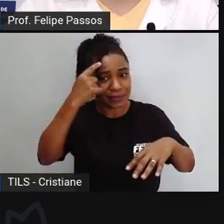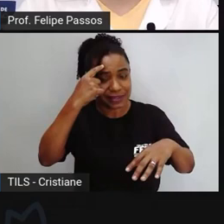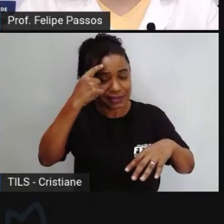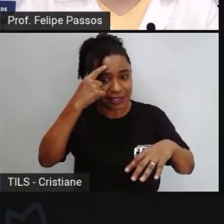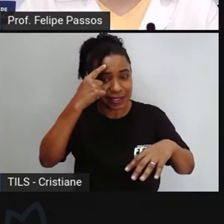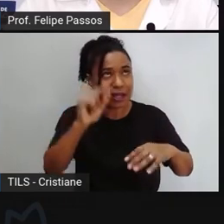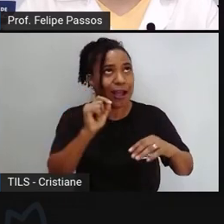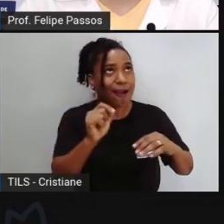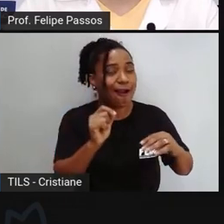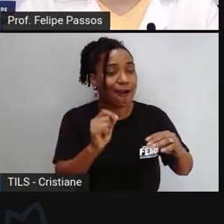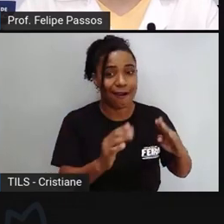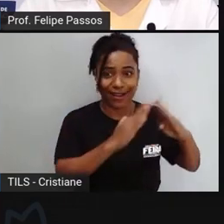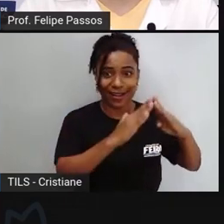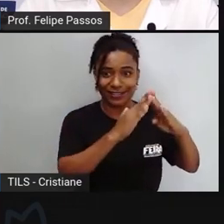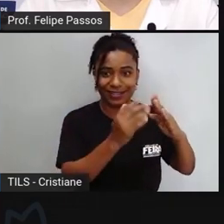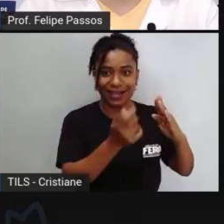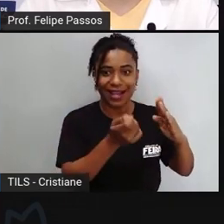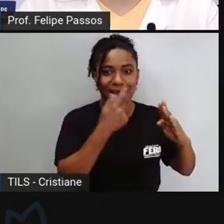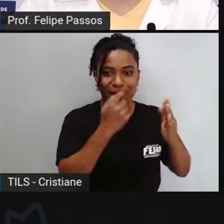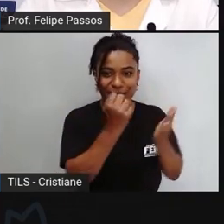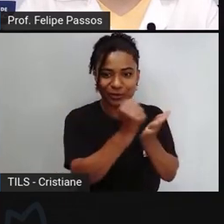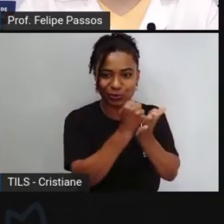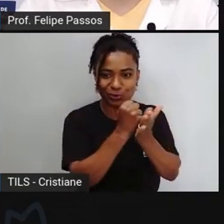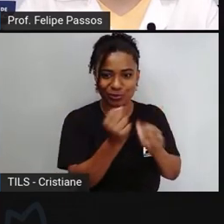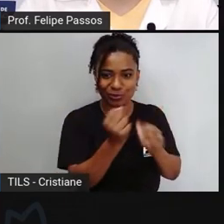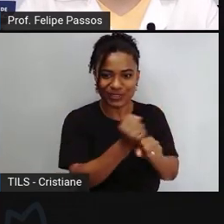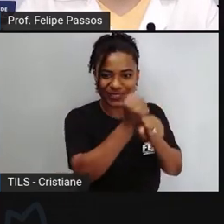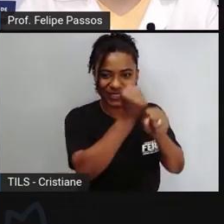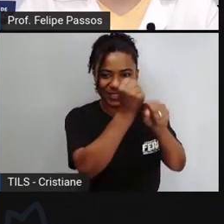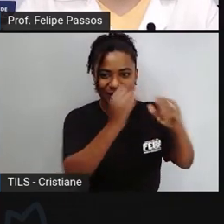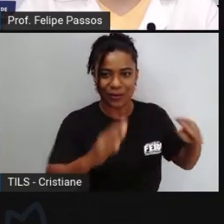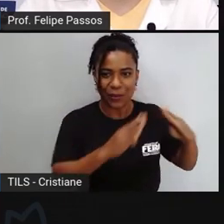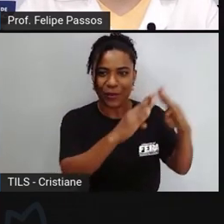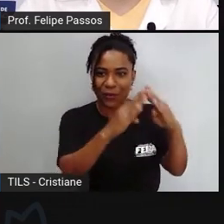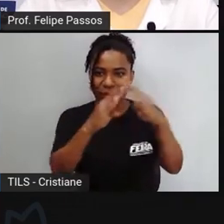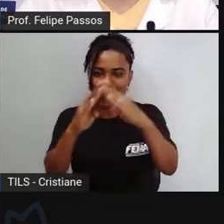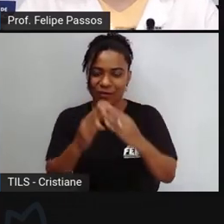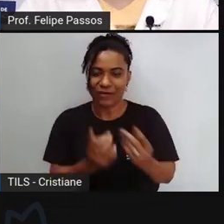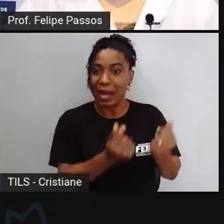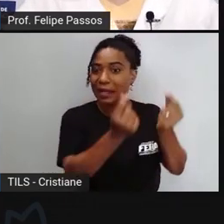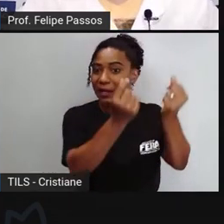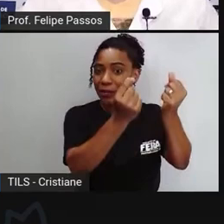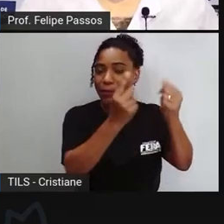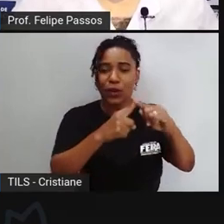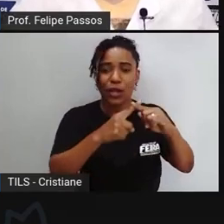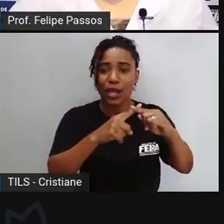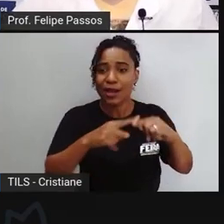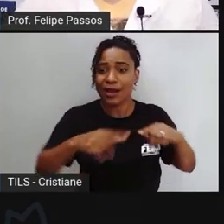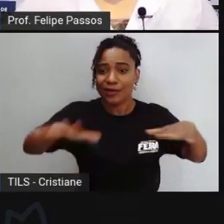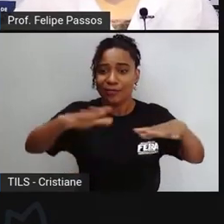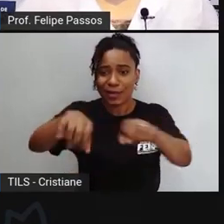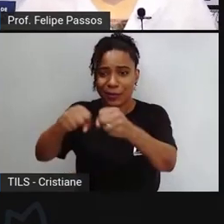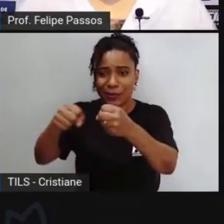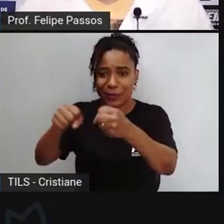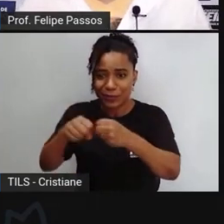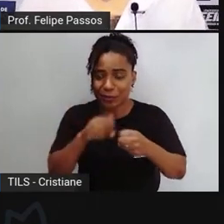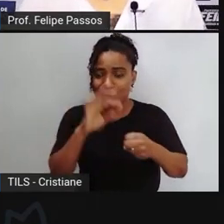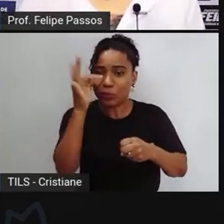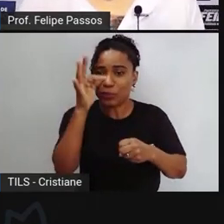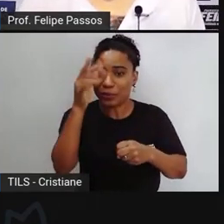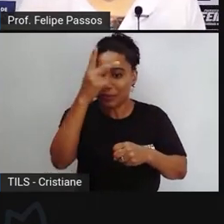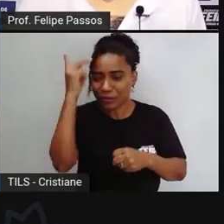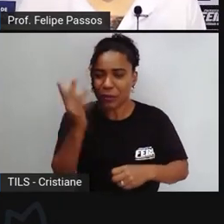principalmente em crianças e idosos, questões dermatológicas